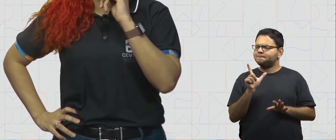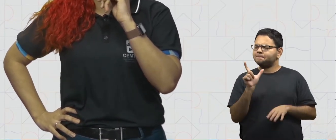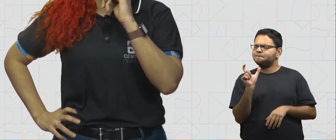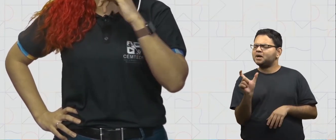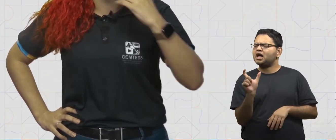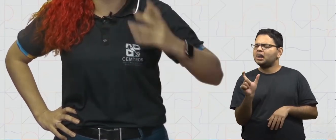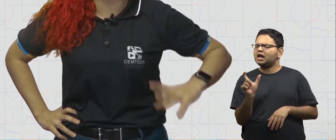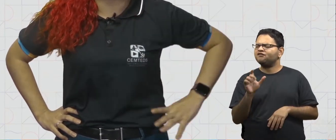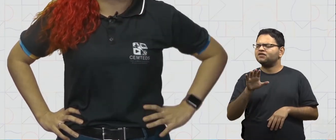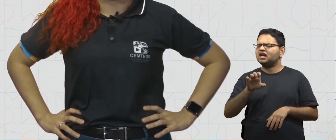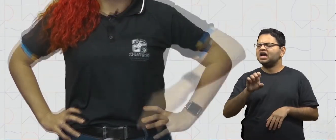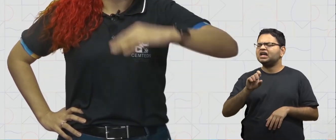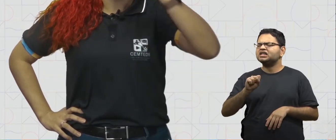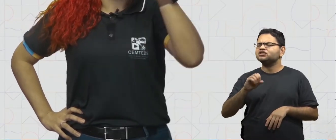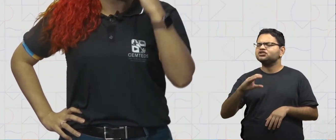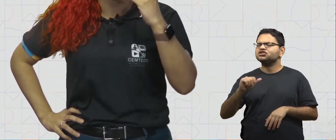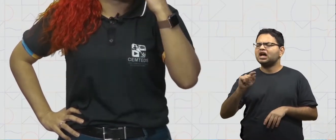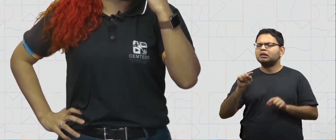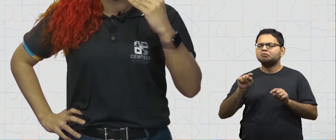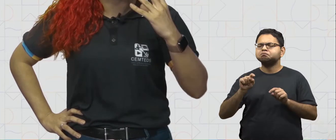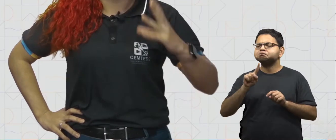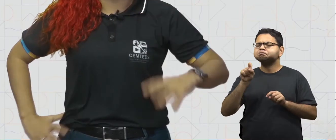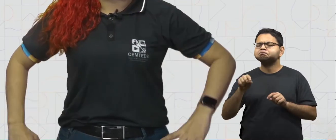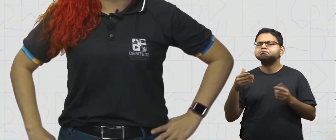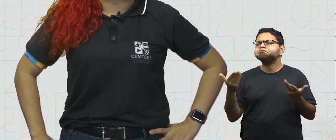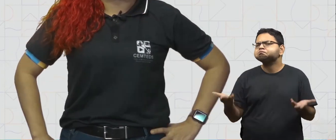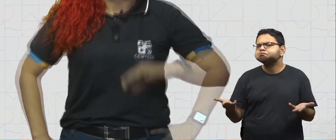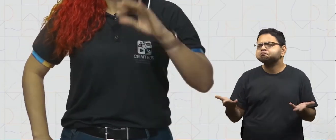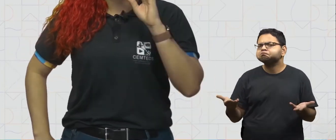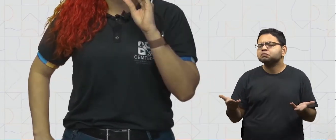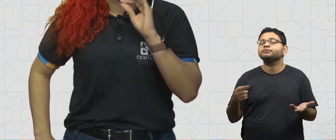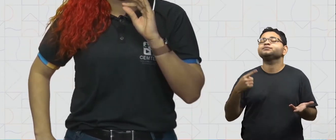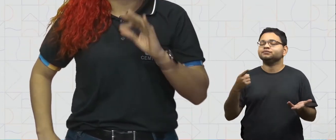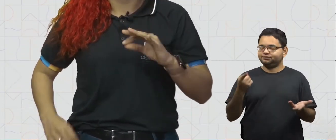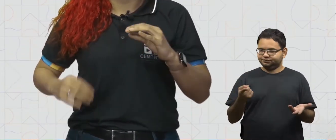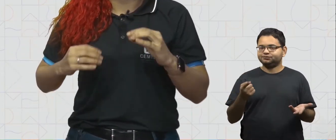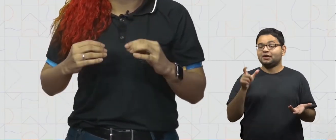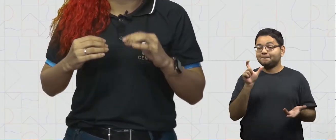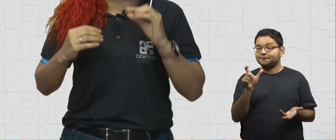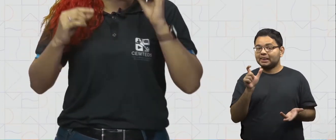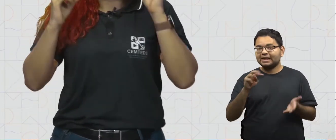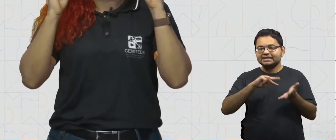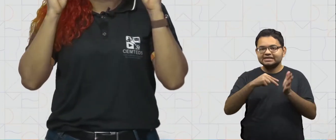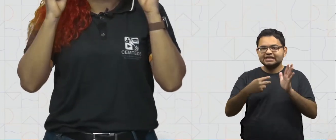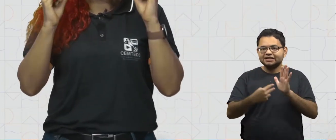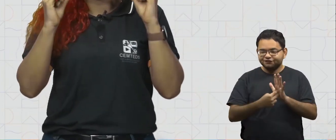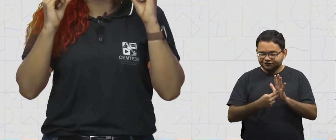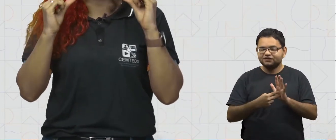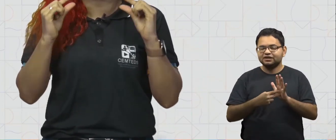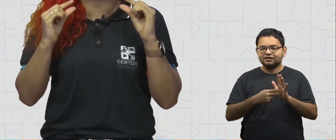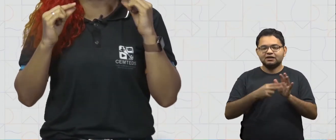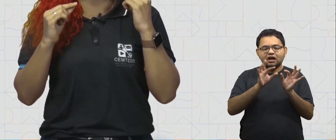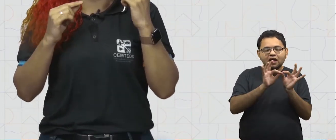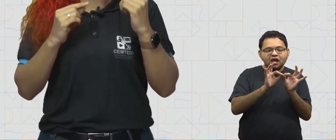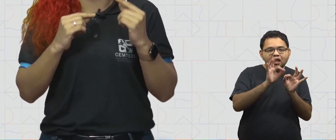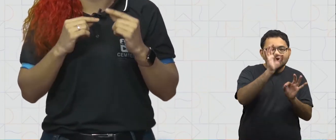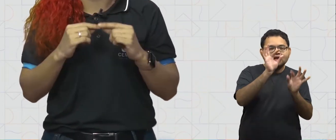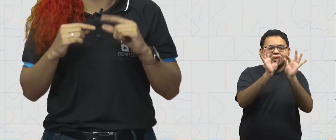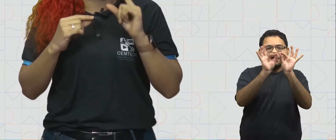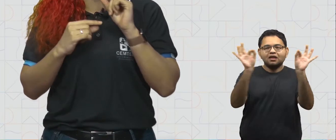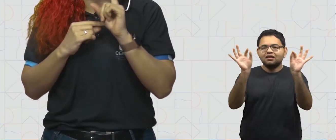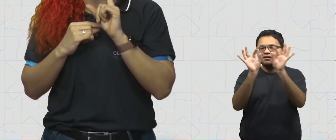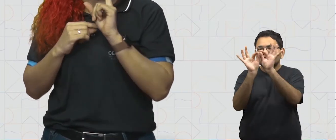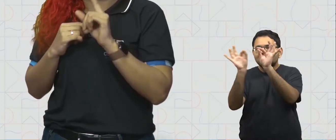se perguntando, professora, e o que é uma escala? Escala significa cada pedacinho dessa